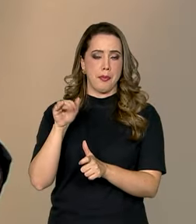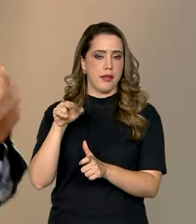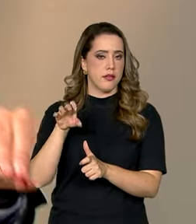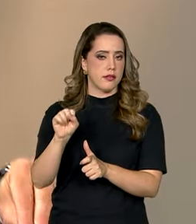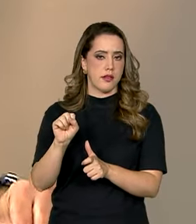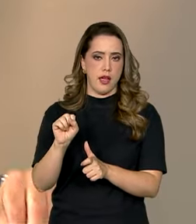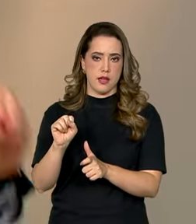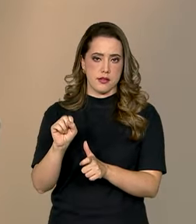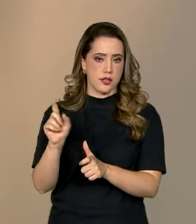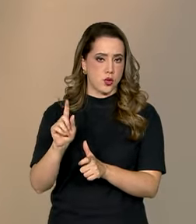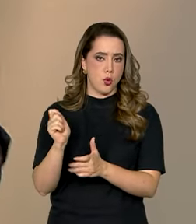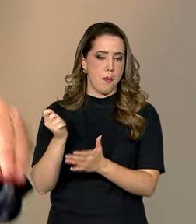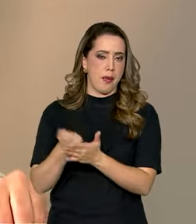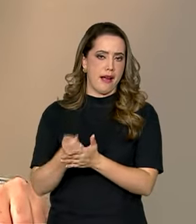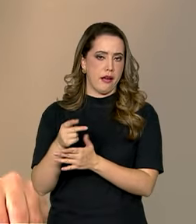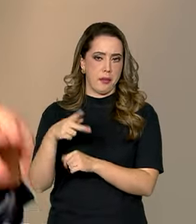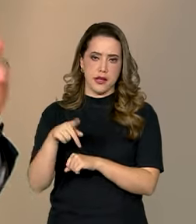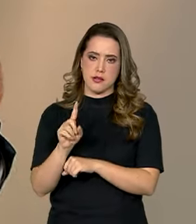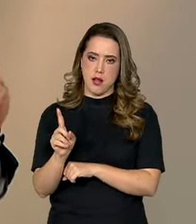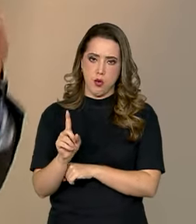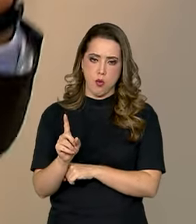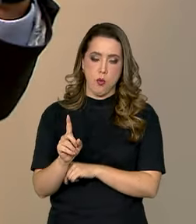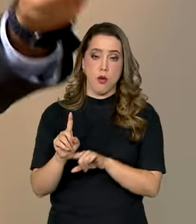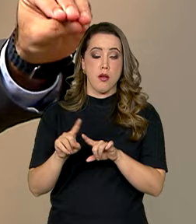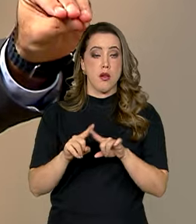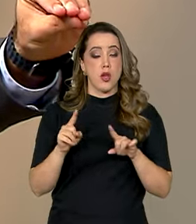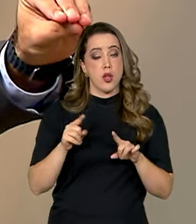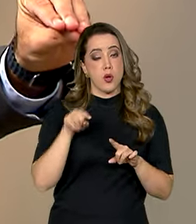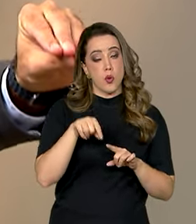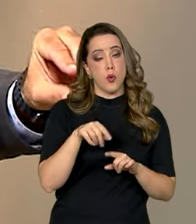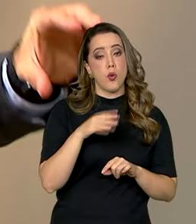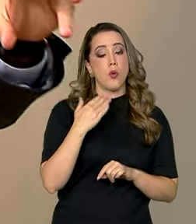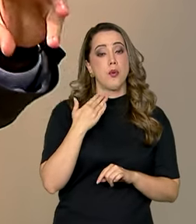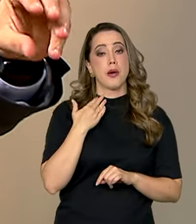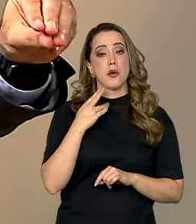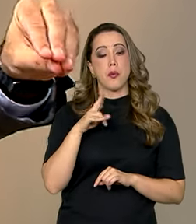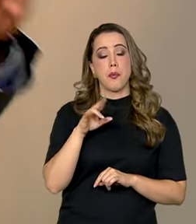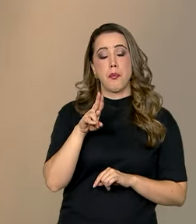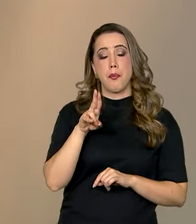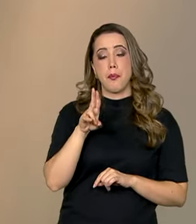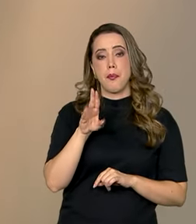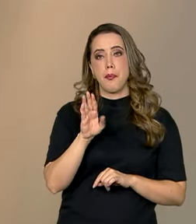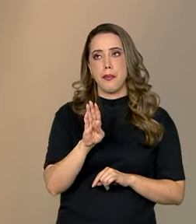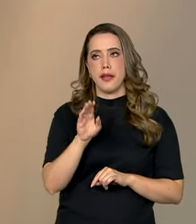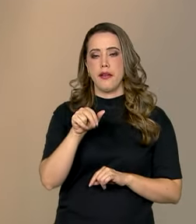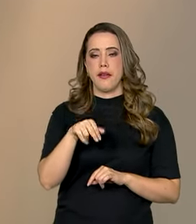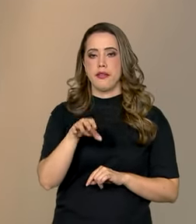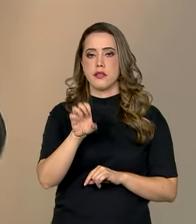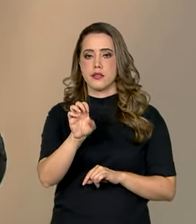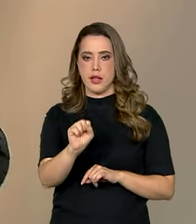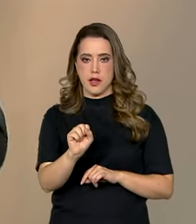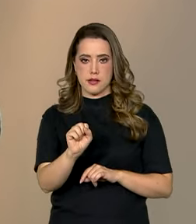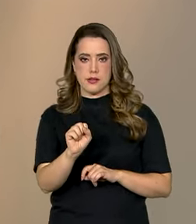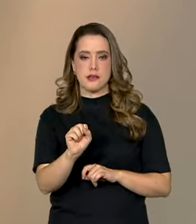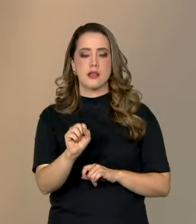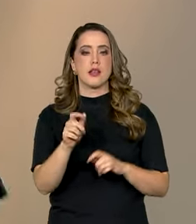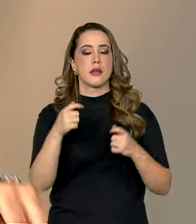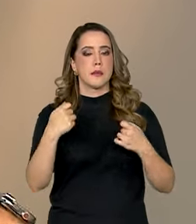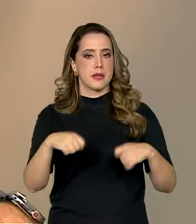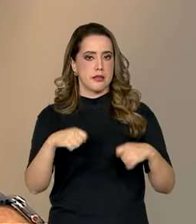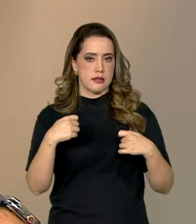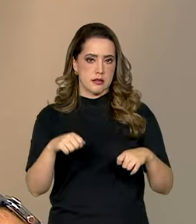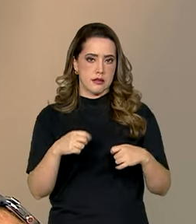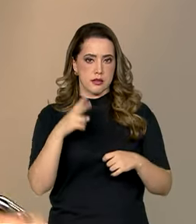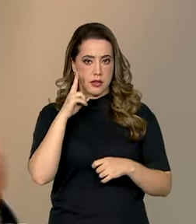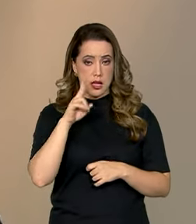país, financia empresas brasileiras com recursos no Brasil para as empresas exportarem seus produtos. Mas, em alguns casos, o importador, que é um país, tem que pagar o Brasil. Em alguns casos,